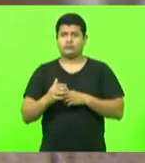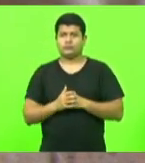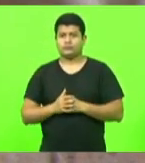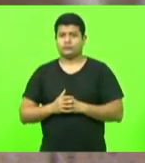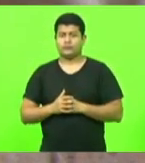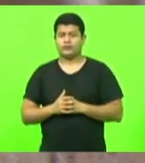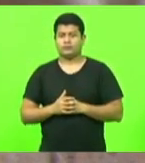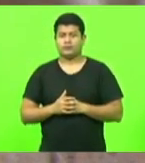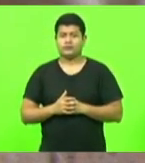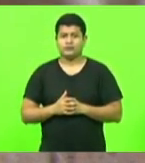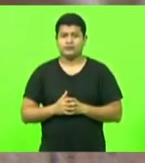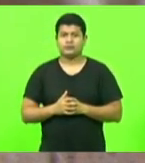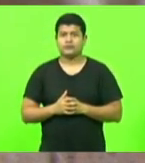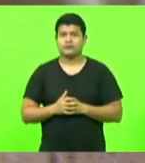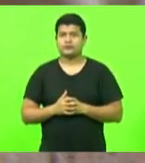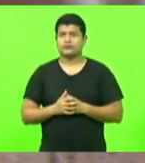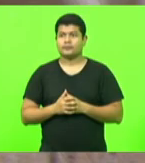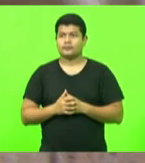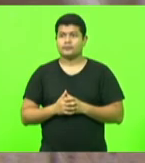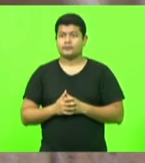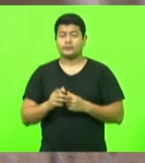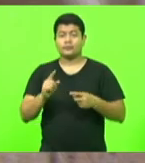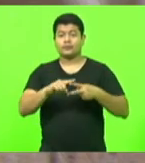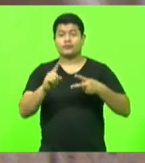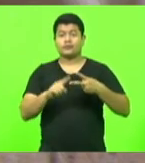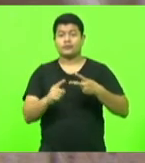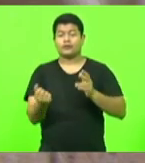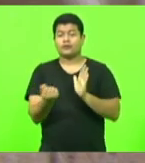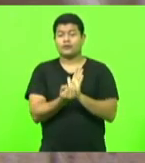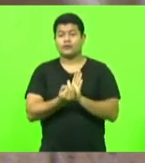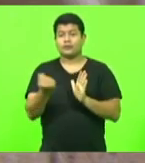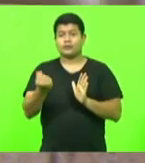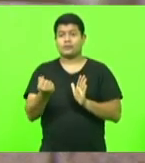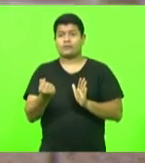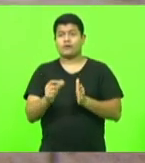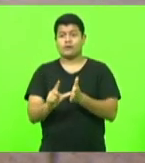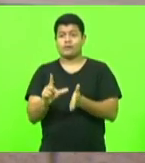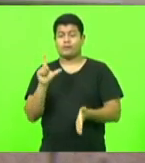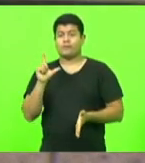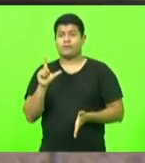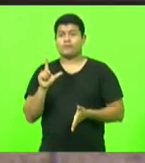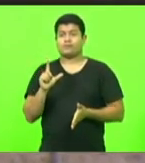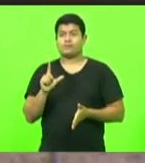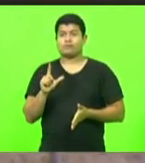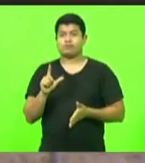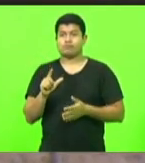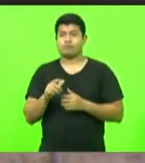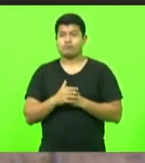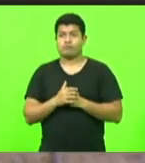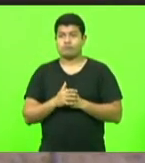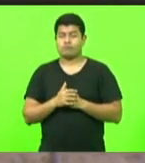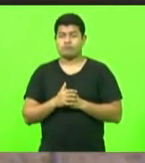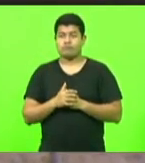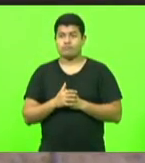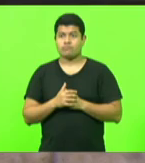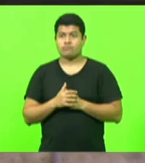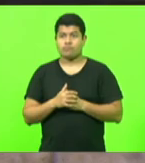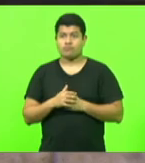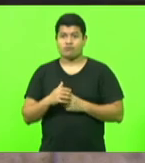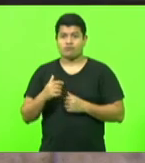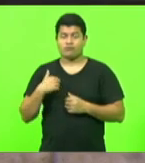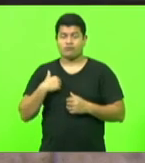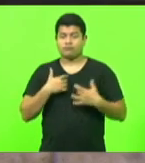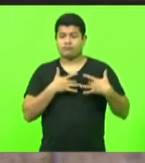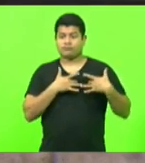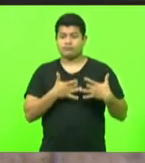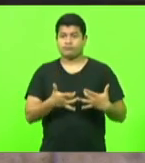Eu gostaria de fazer dois registros antes, no meu prelúdio aqui, me solidarizar,